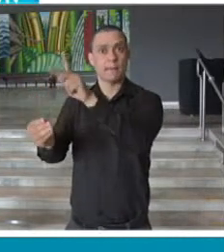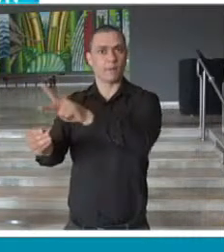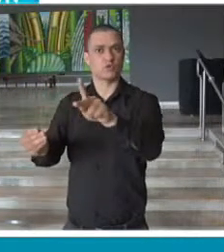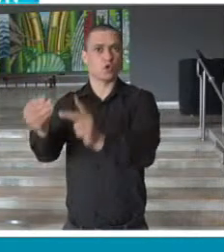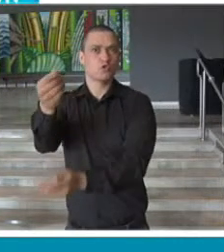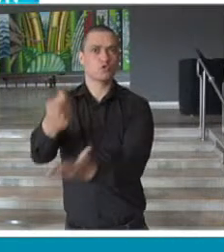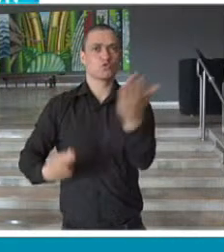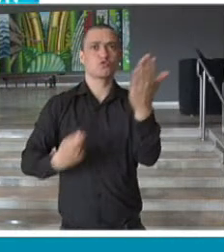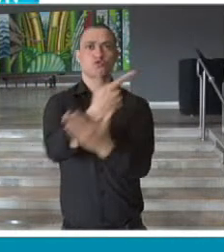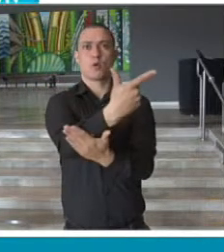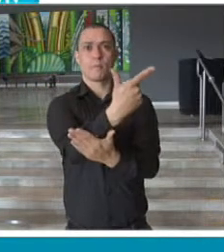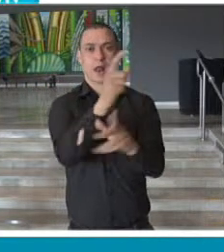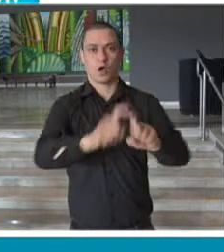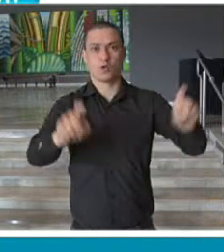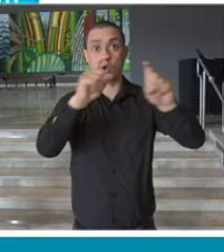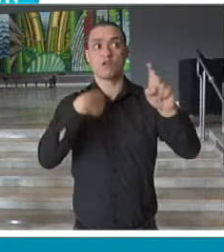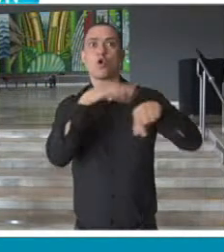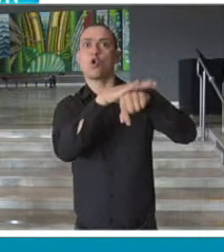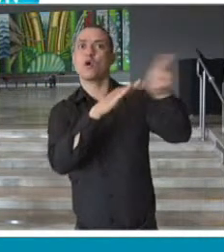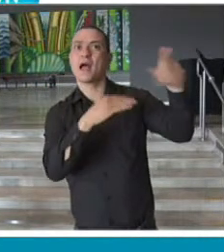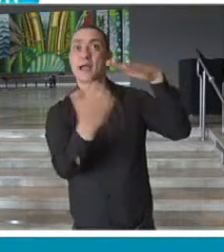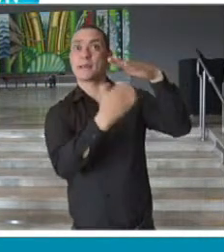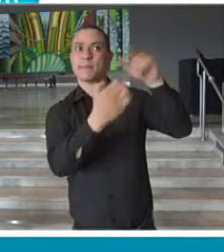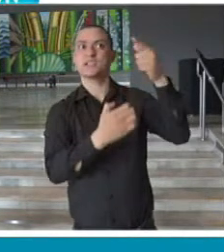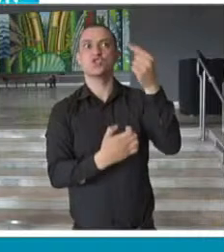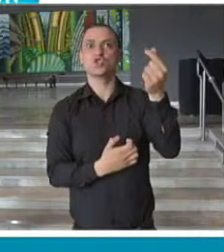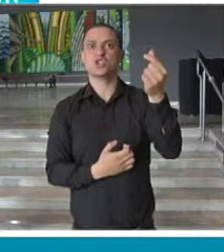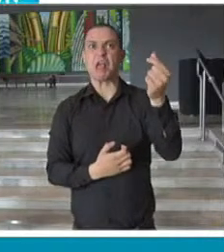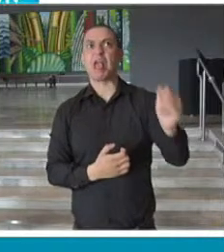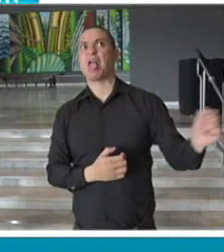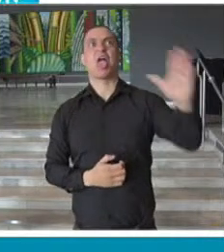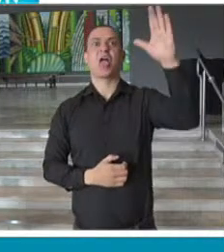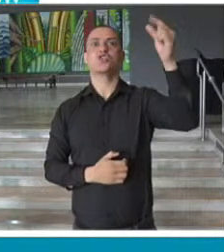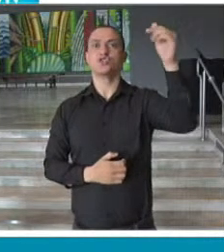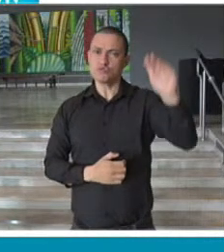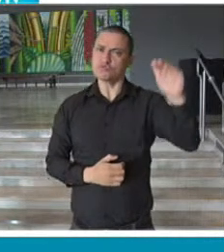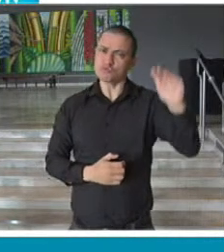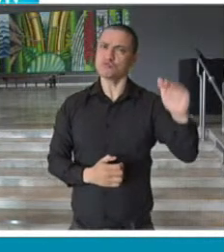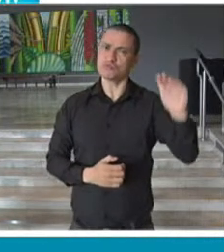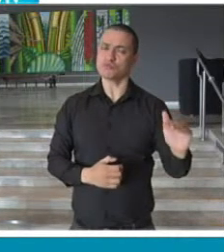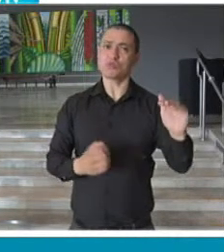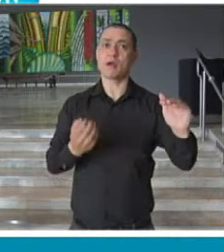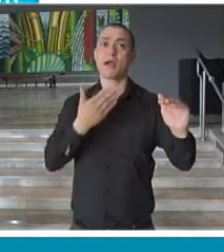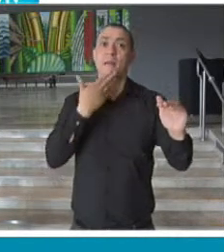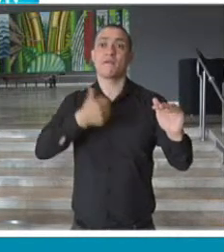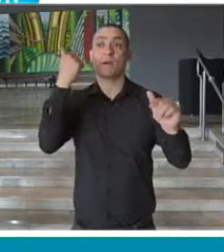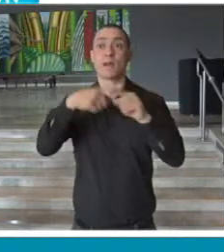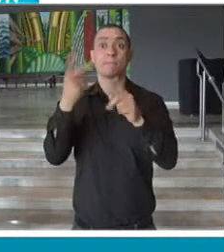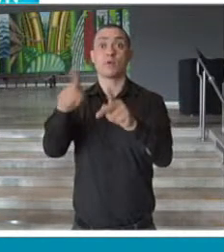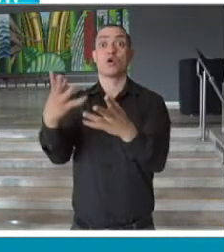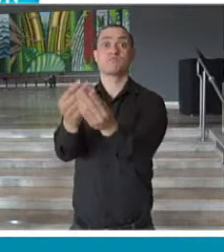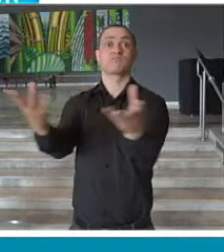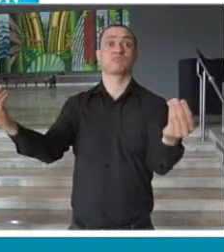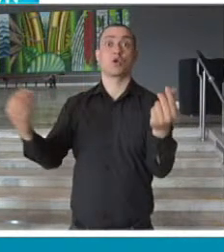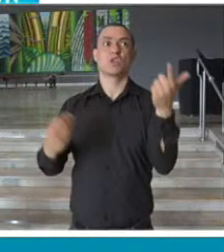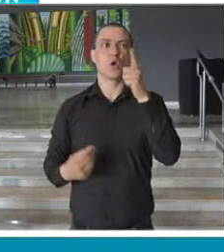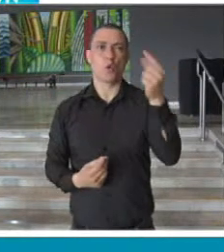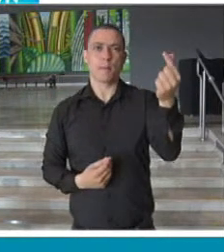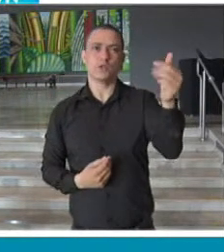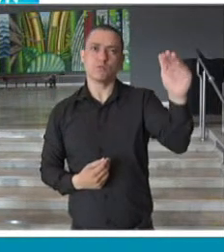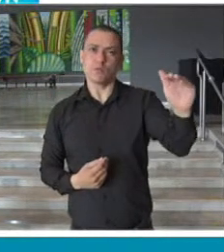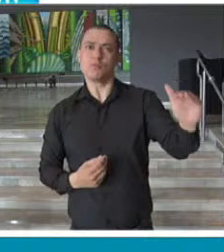conversado com muitos parceiros para que, inclusive, o preço não seja o preço de mercado, mas seja, inclusive, um preço cada vez mais